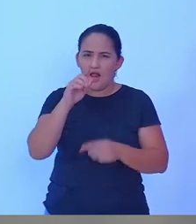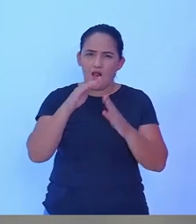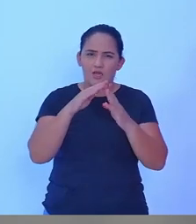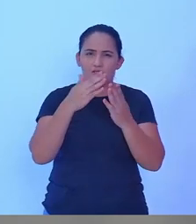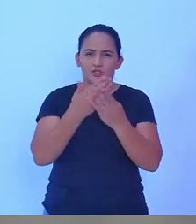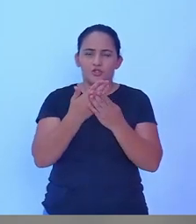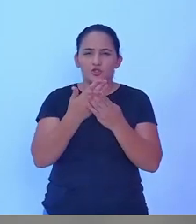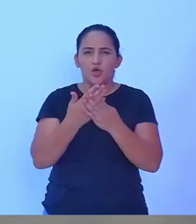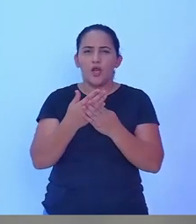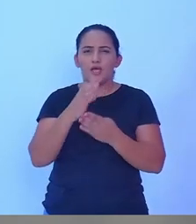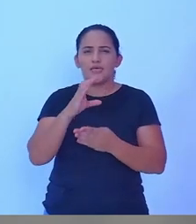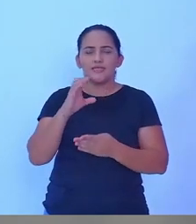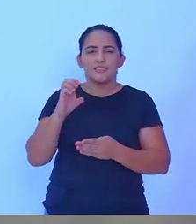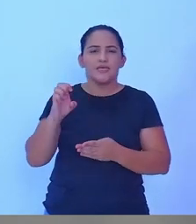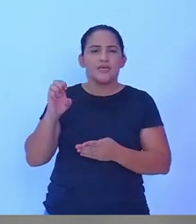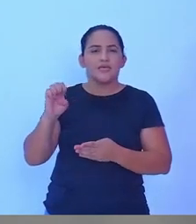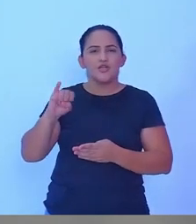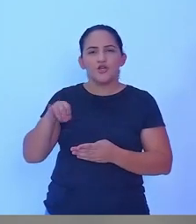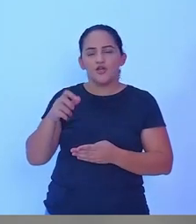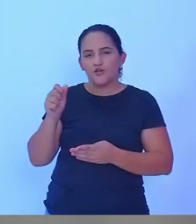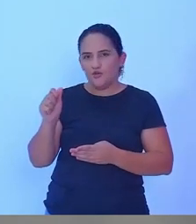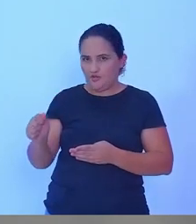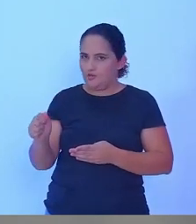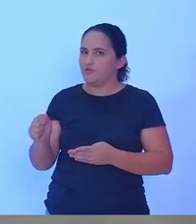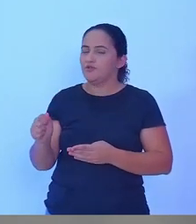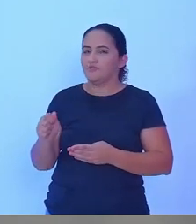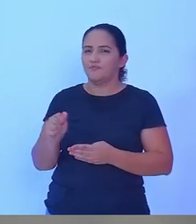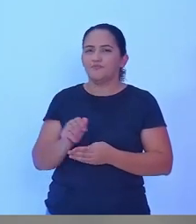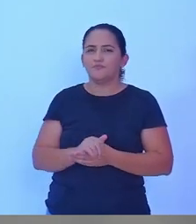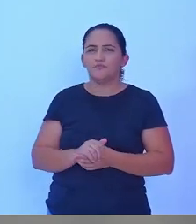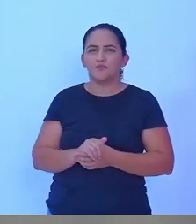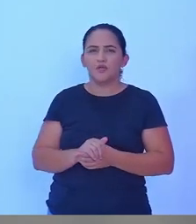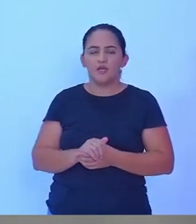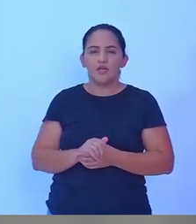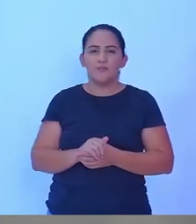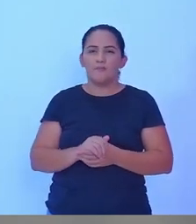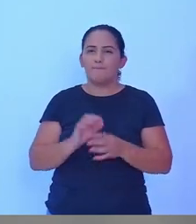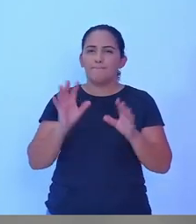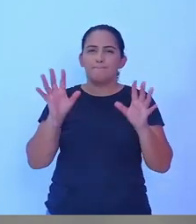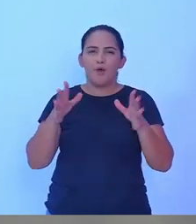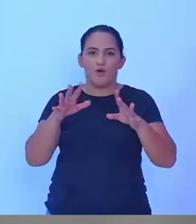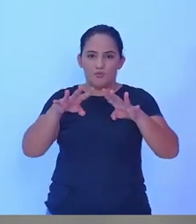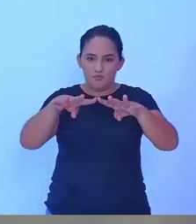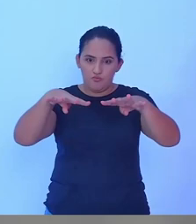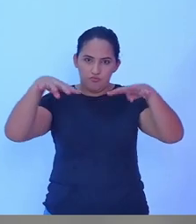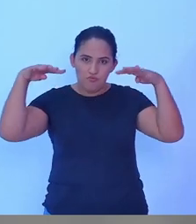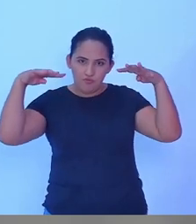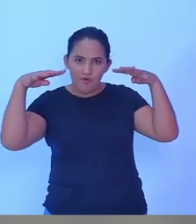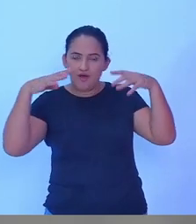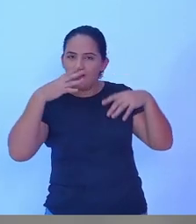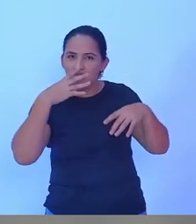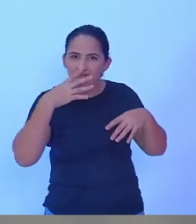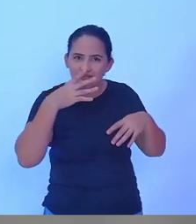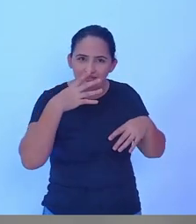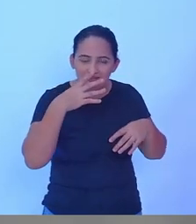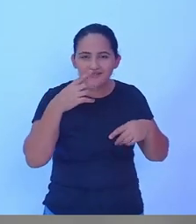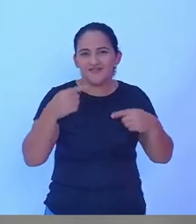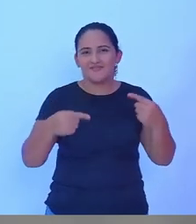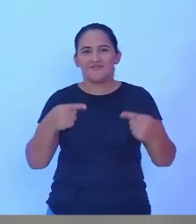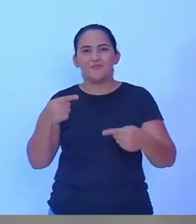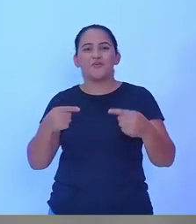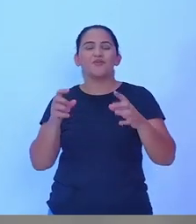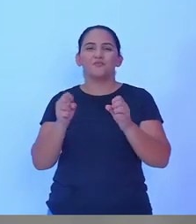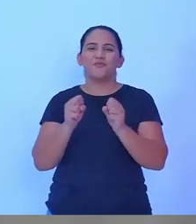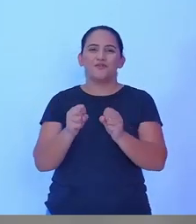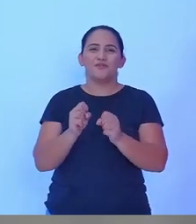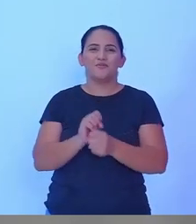teremos o debate, lá sim, com o público presente, o debate entre os candidatos, os cinco candidatos a prefeito de Rolim